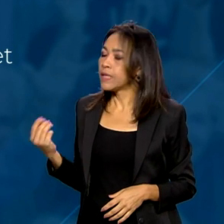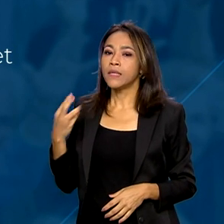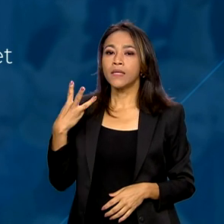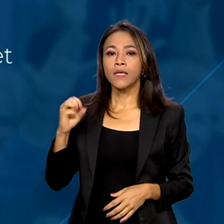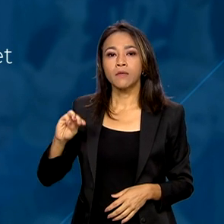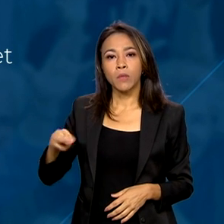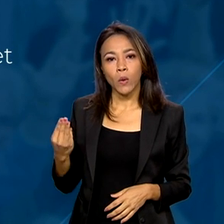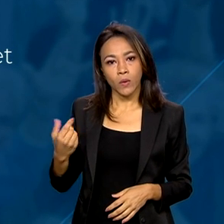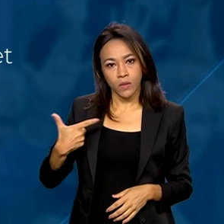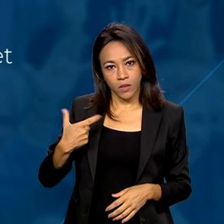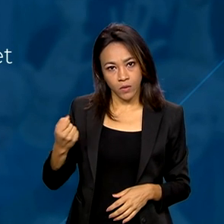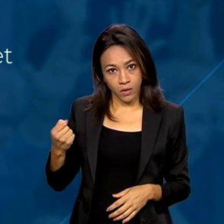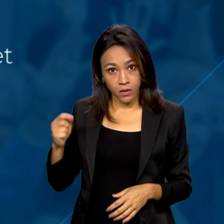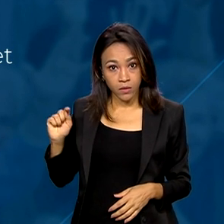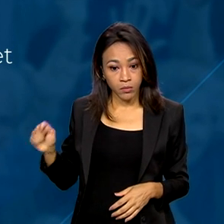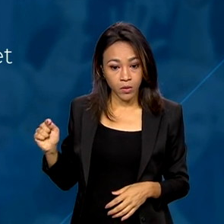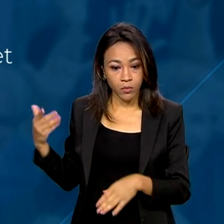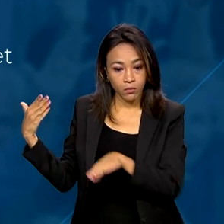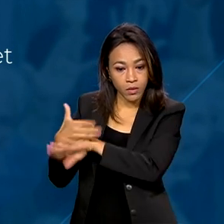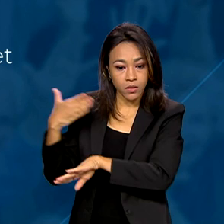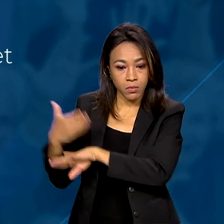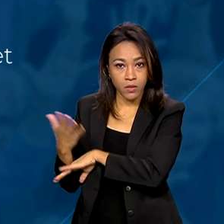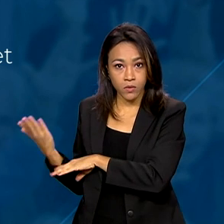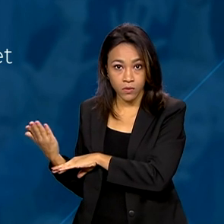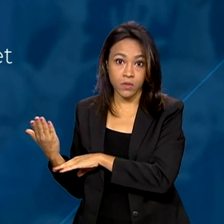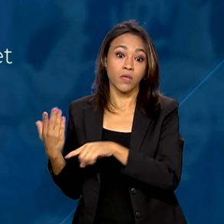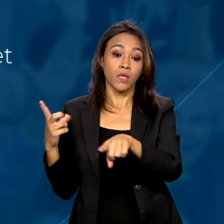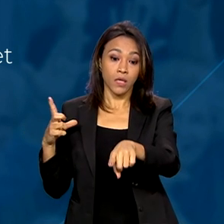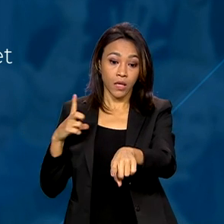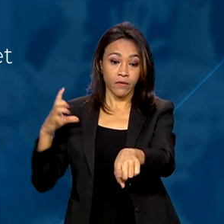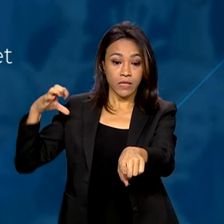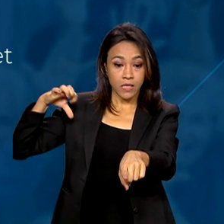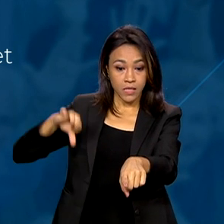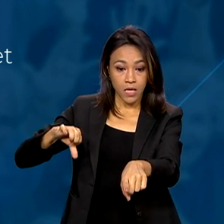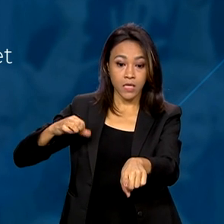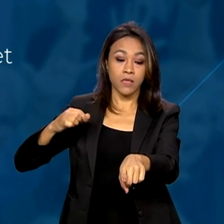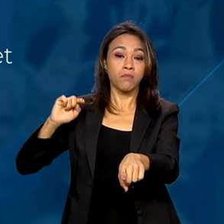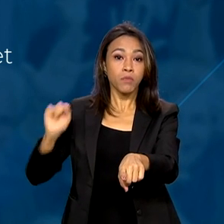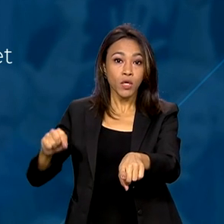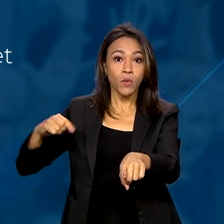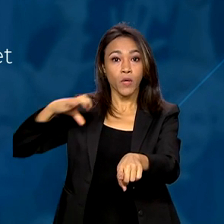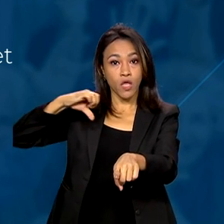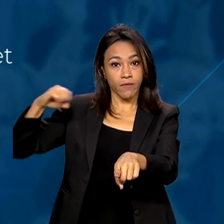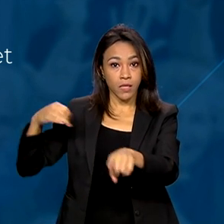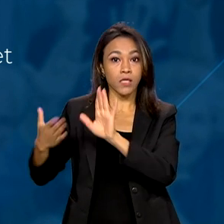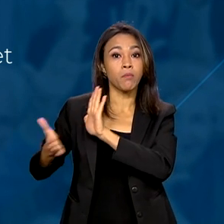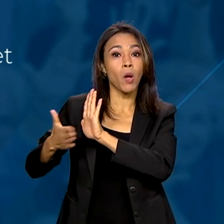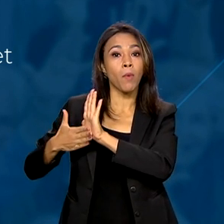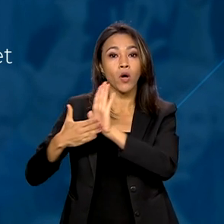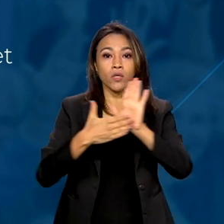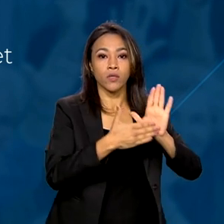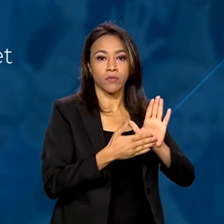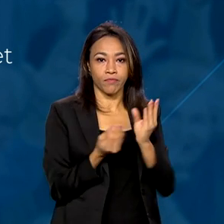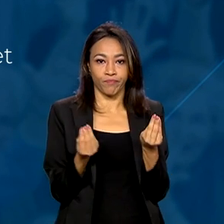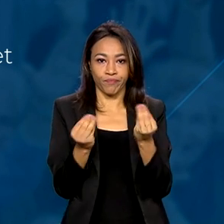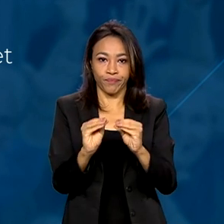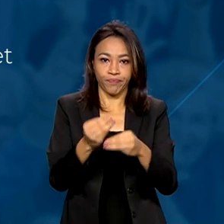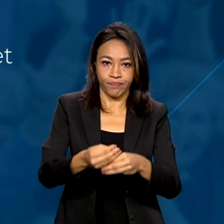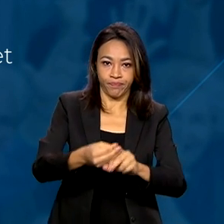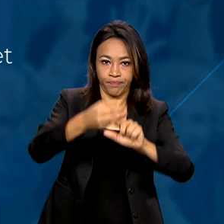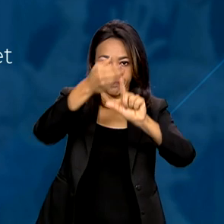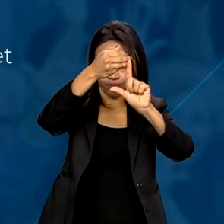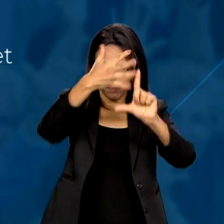e 200 mil participações, com pelo menos 6.900 propostas apresentadas. O